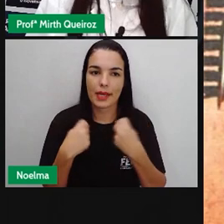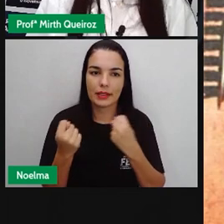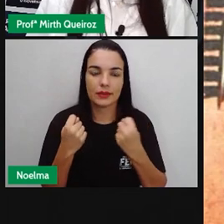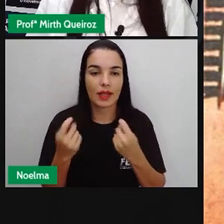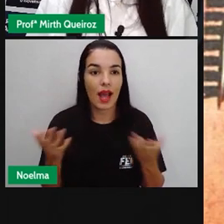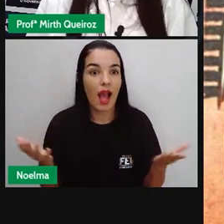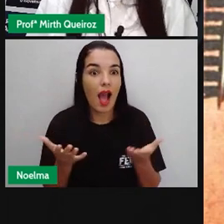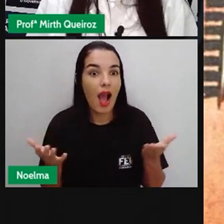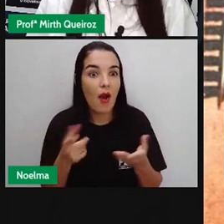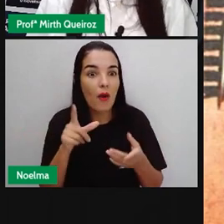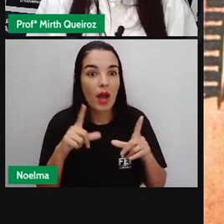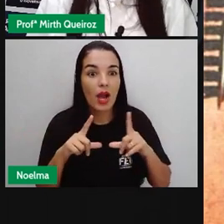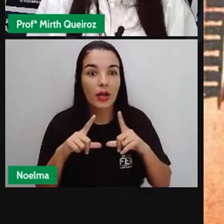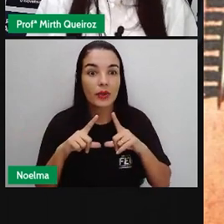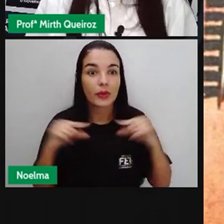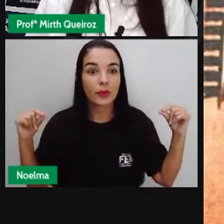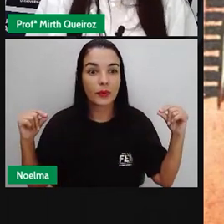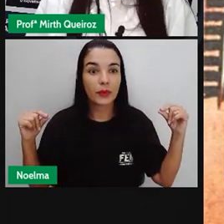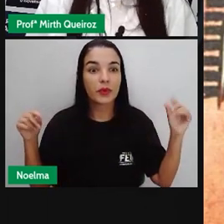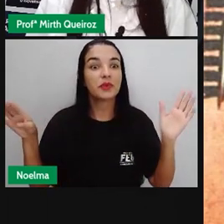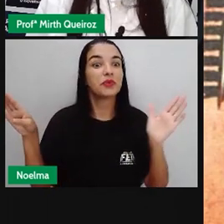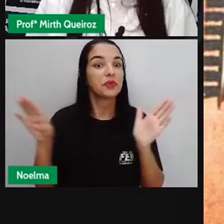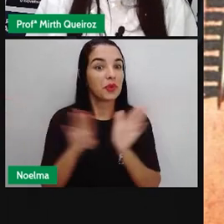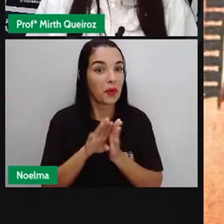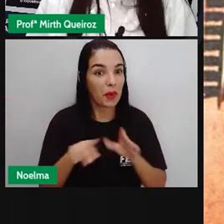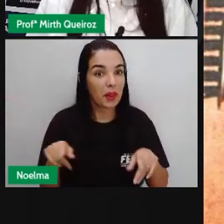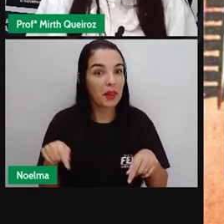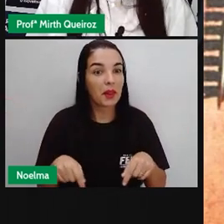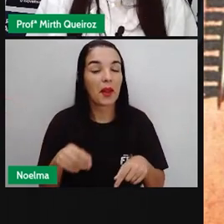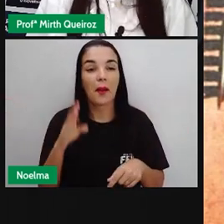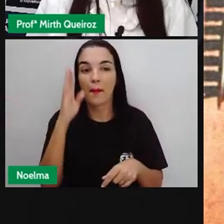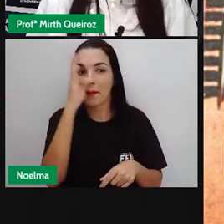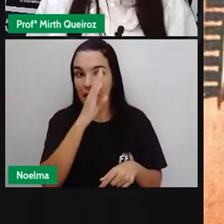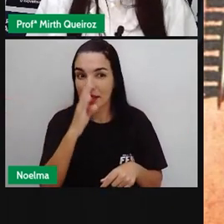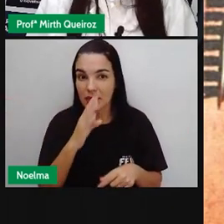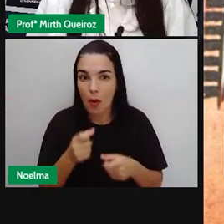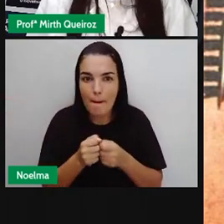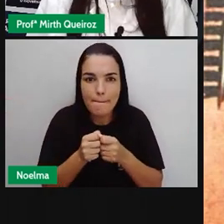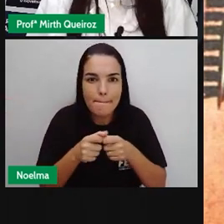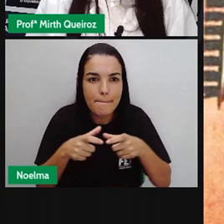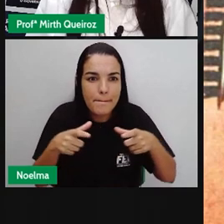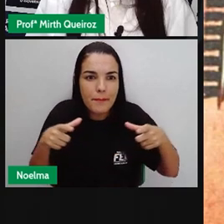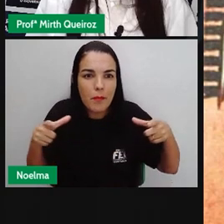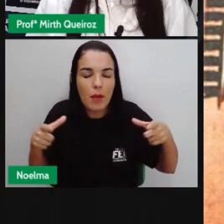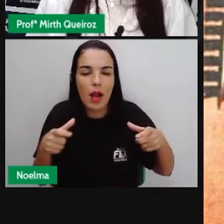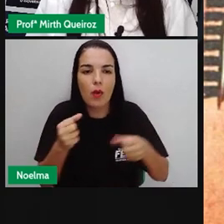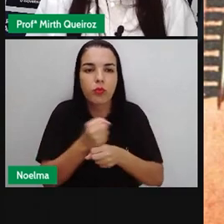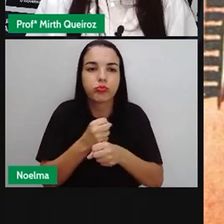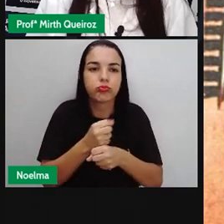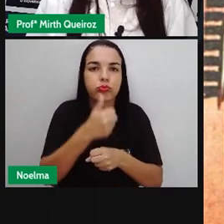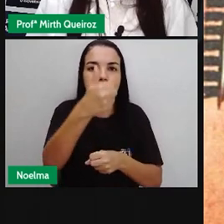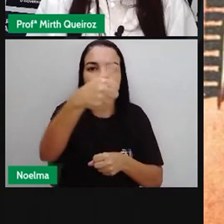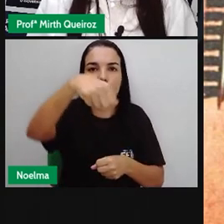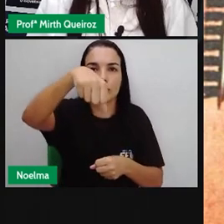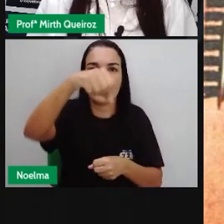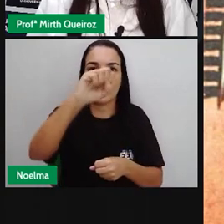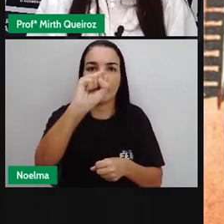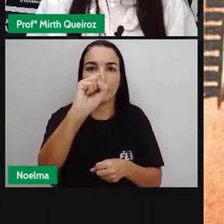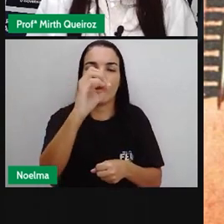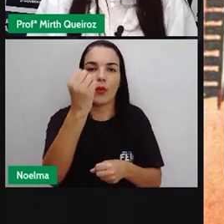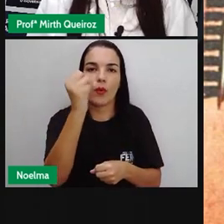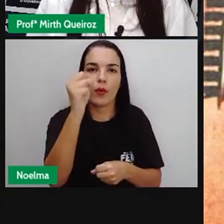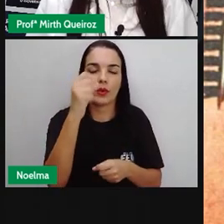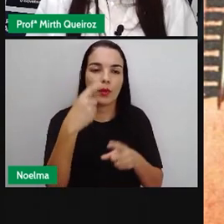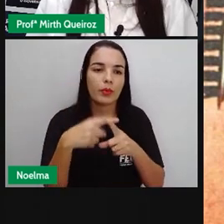japoneses também vieram ao Brasil. Chegaram em maior número a partir de 1908, quando o Japão sofria com um sério